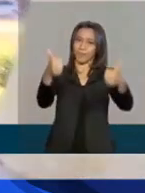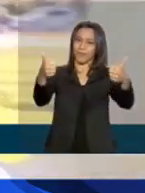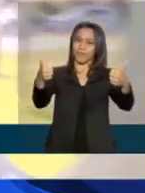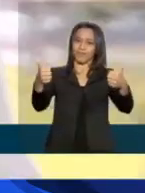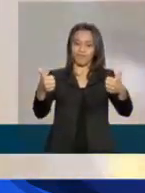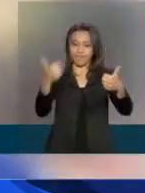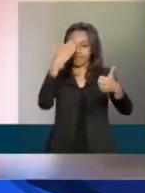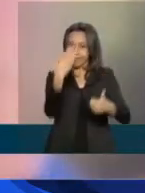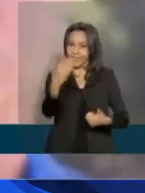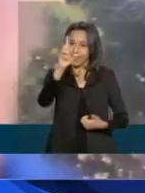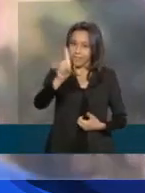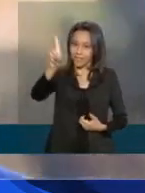69 mil.